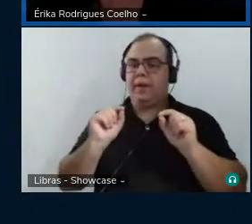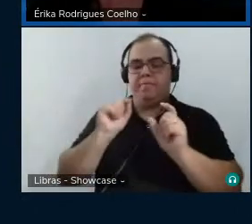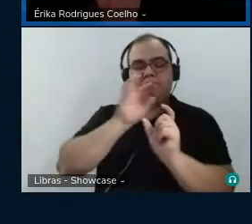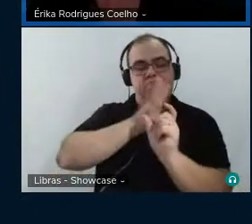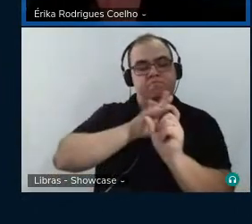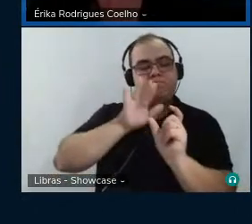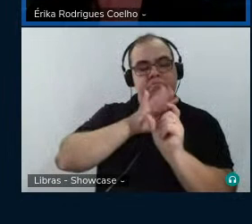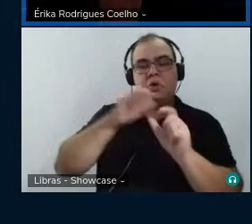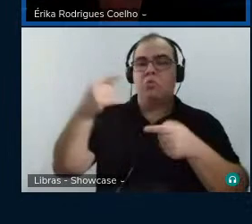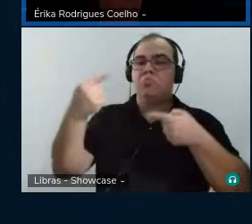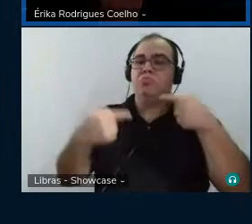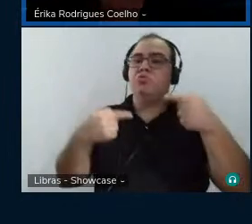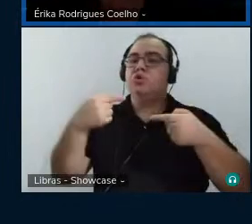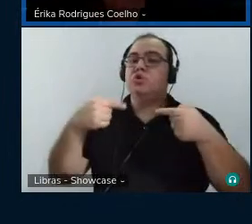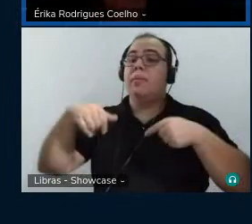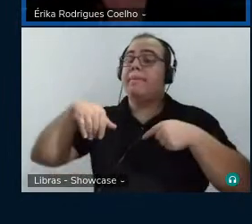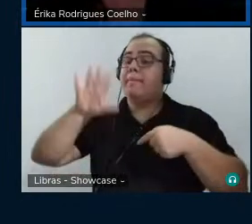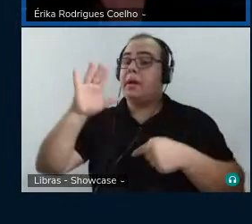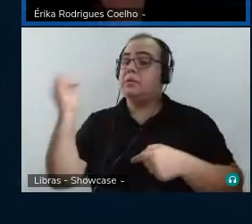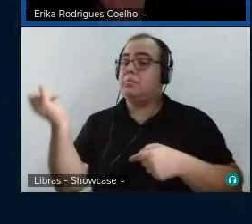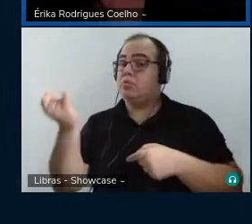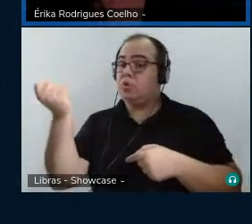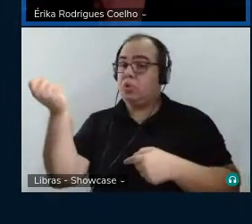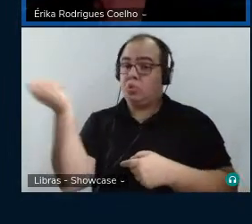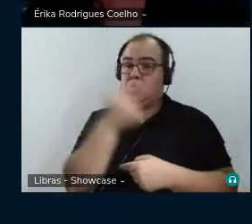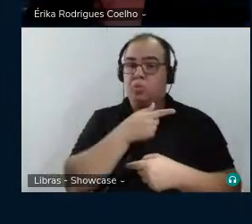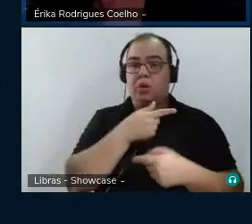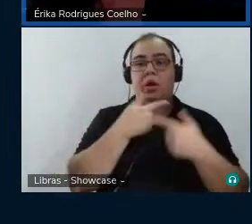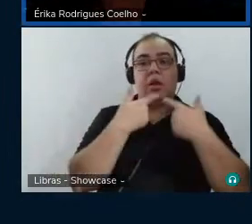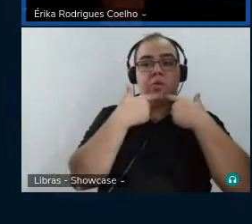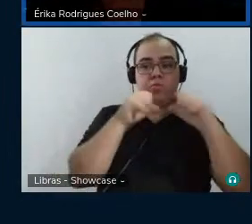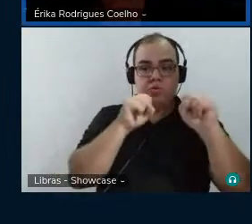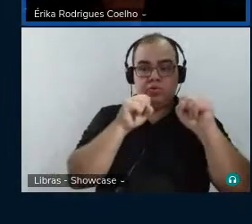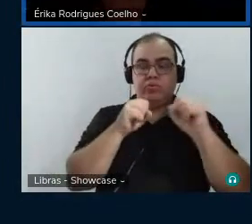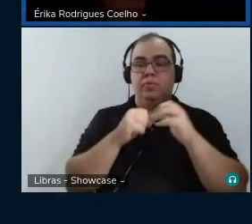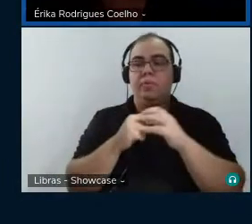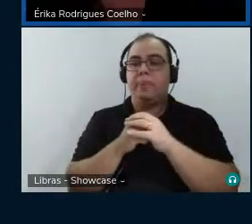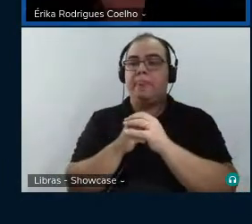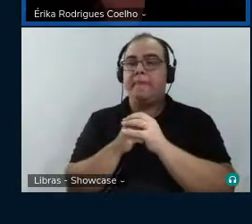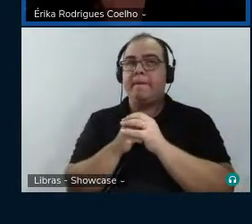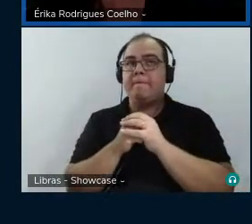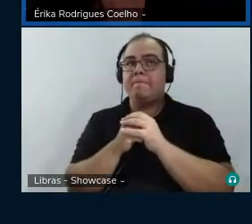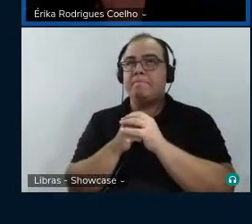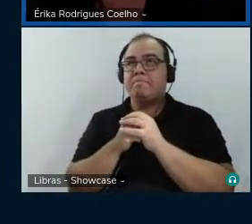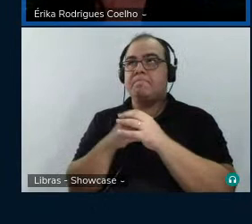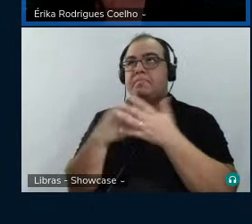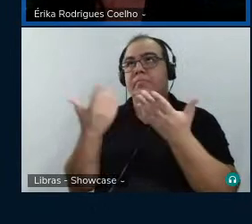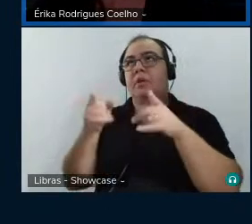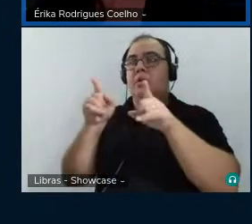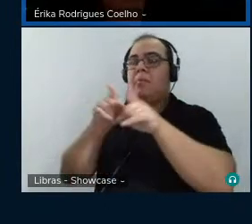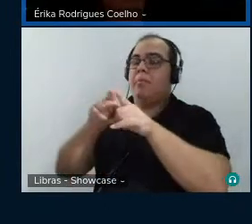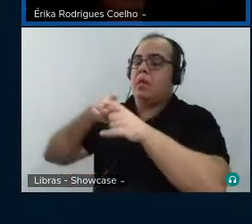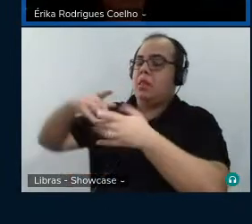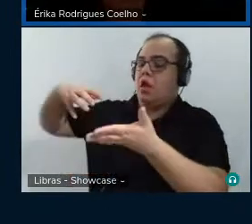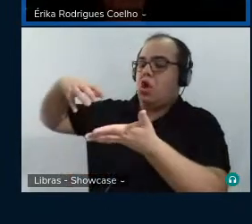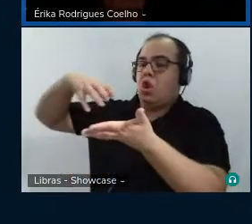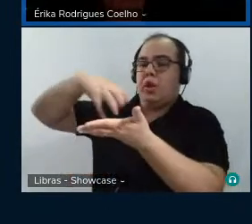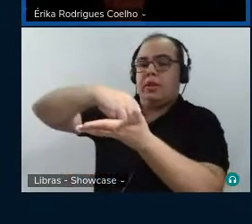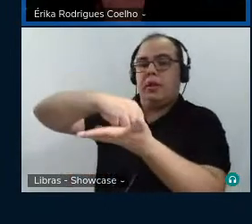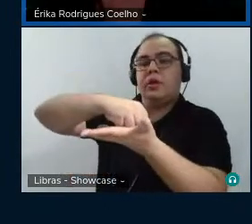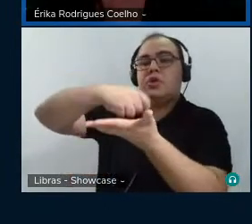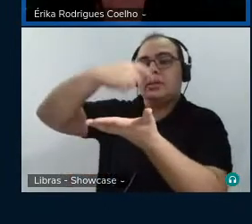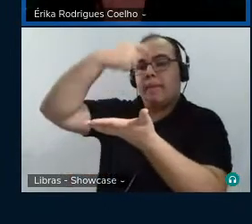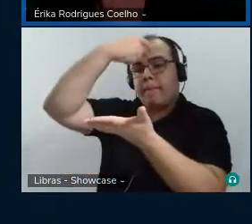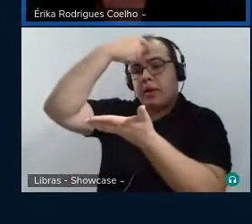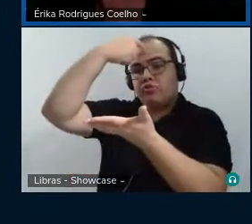político muito mais relevante do que o linguístico, e a decolonidade das mentes oriunda